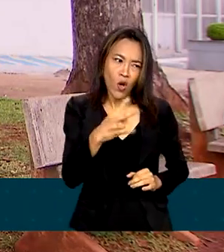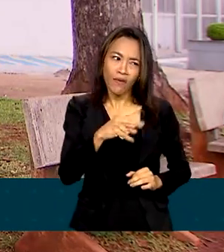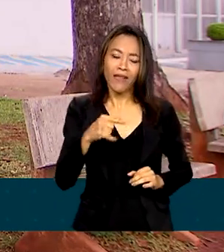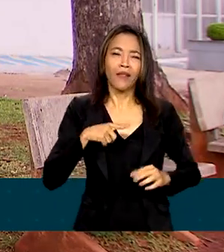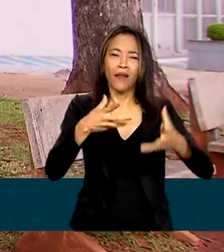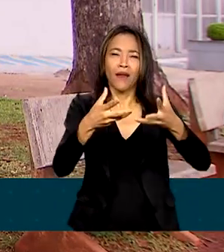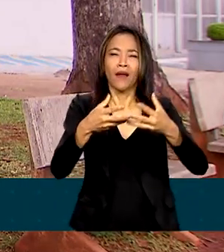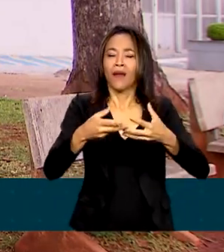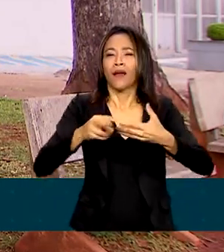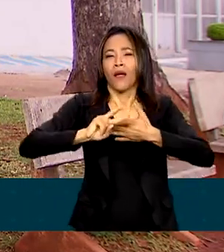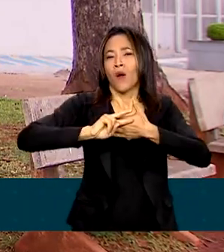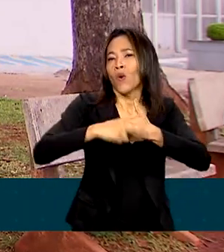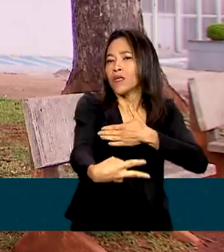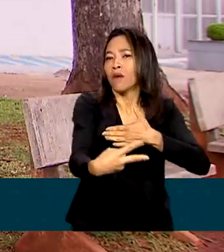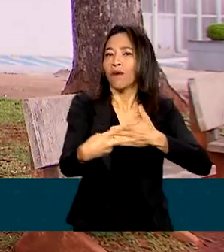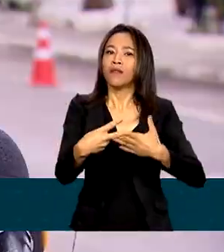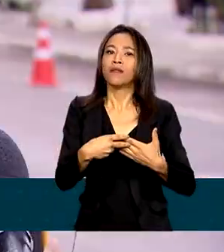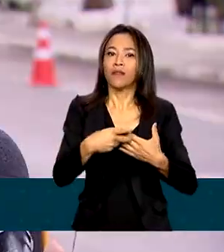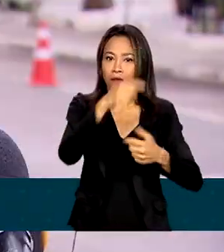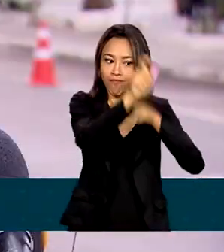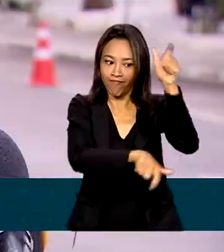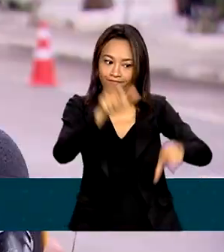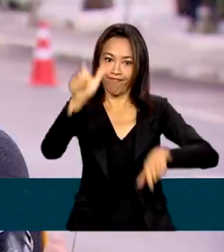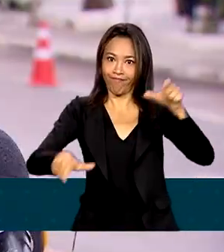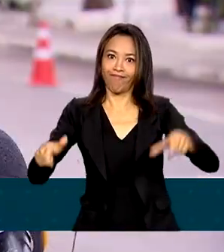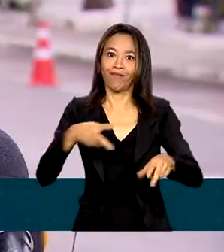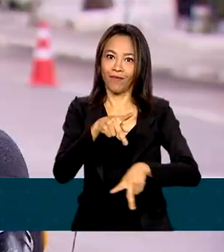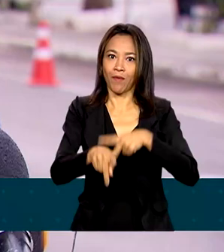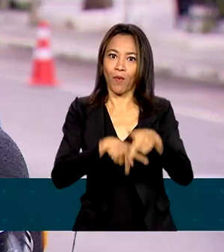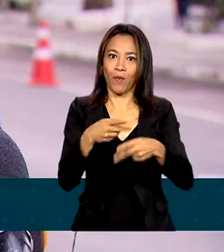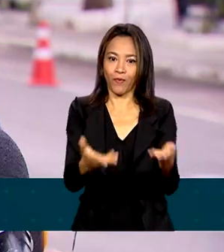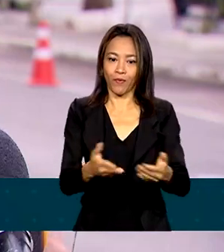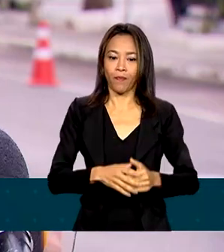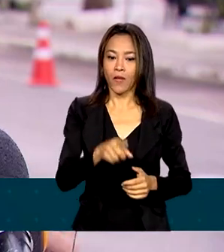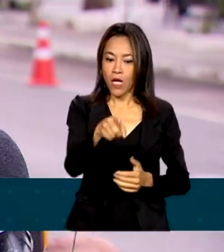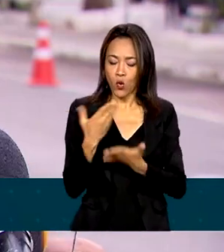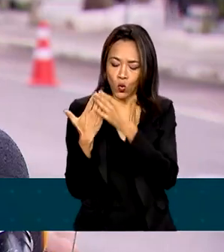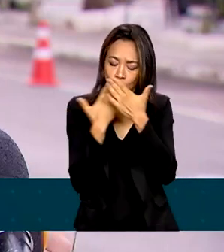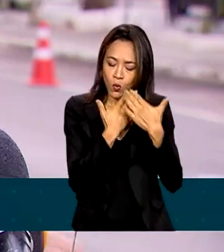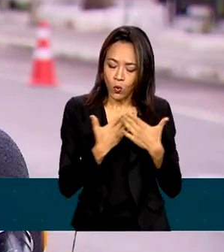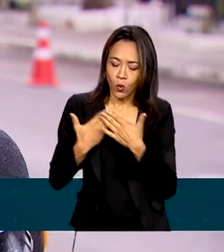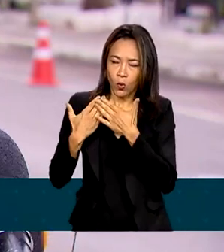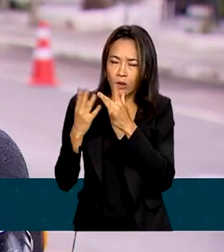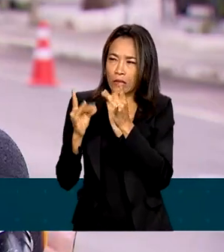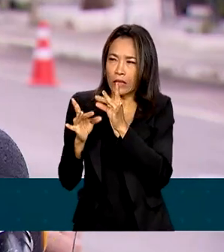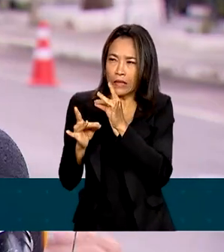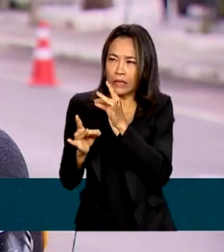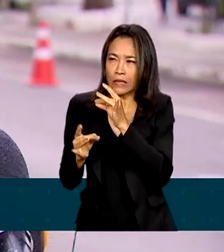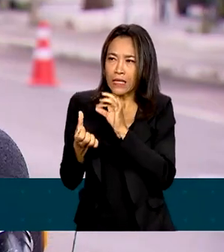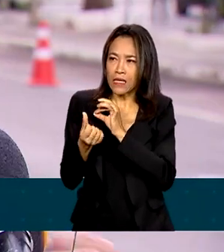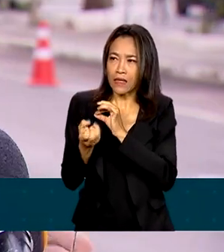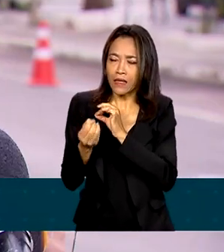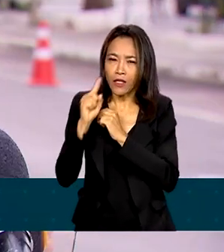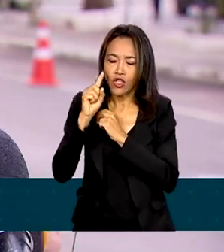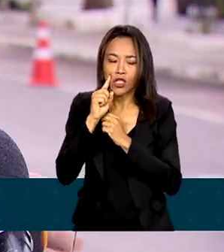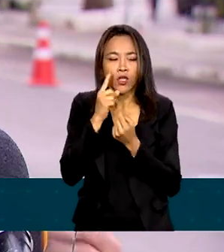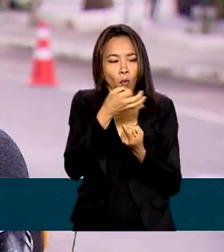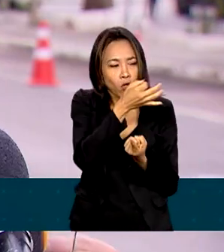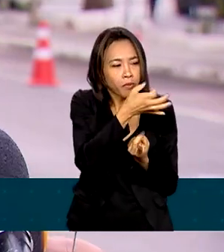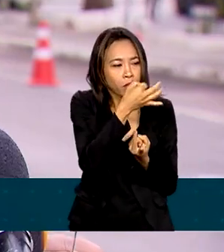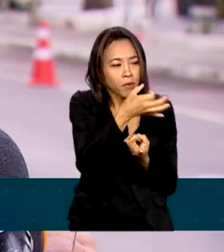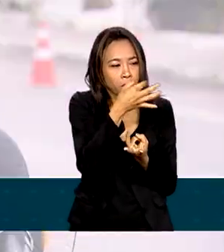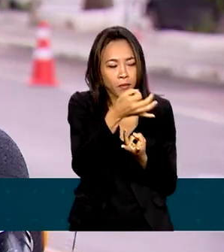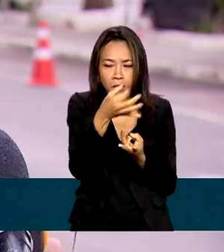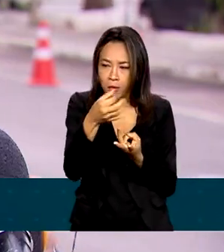impacto no bolso do consumidor. O estudo tinha que ser muito criterioso. Eu demorei 60 dias ouvindo técnicos, ouvindo todo